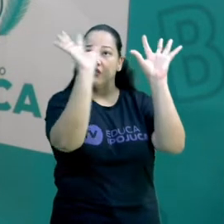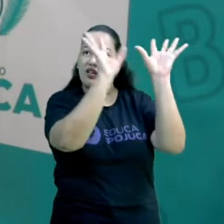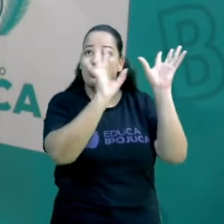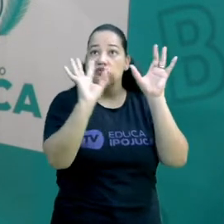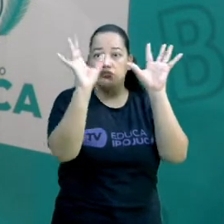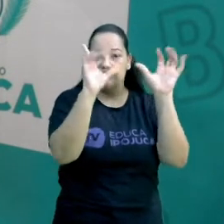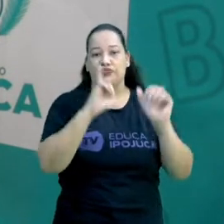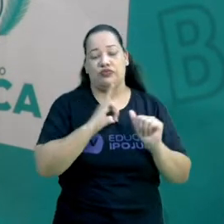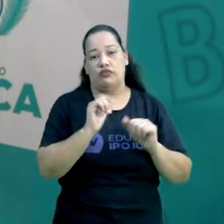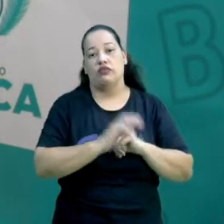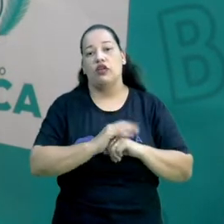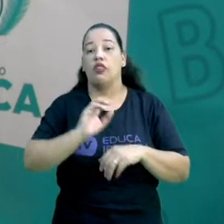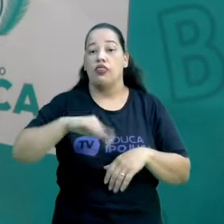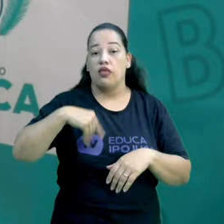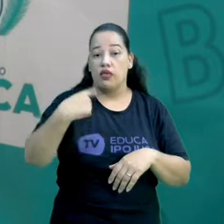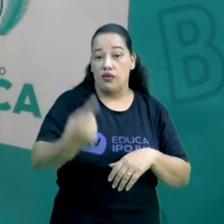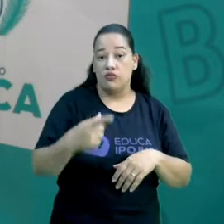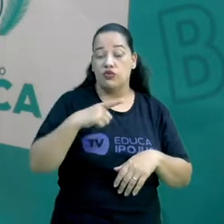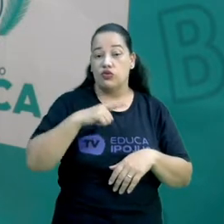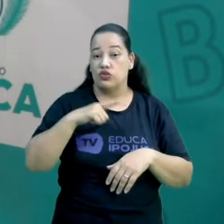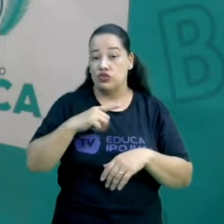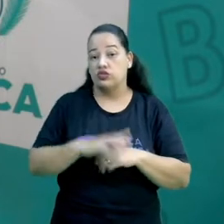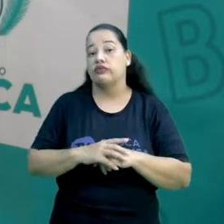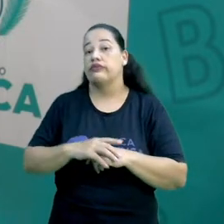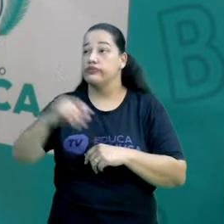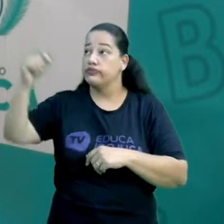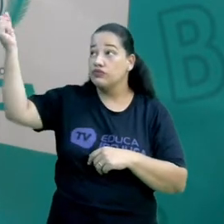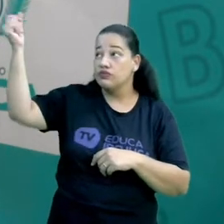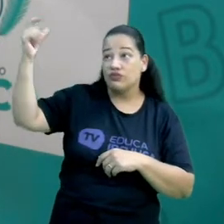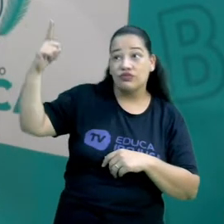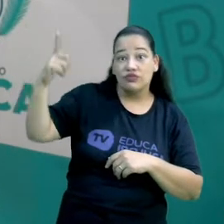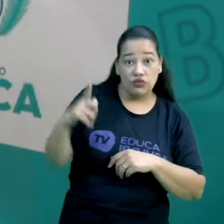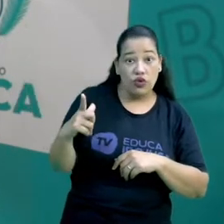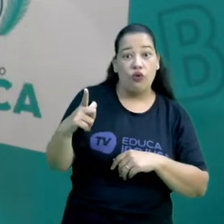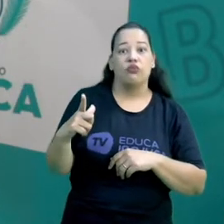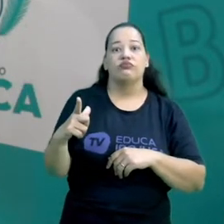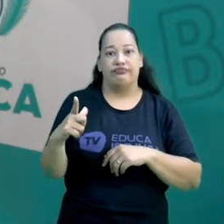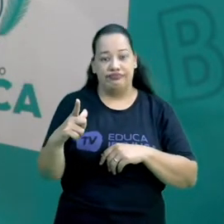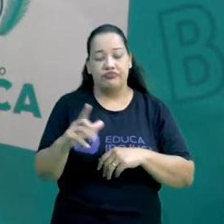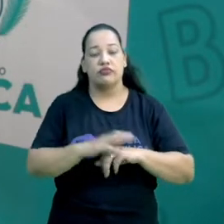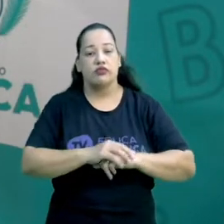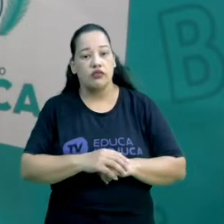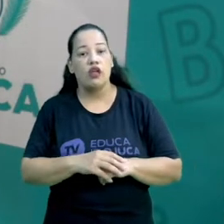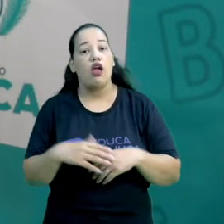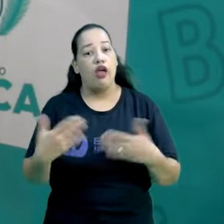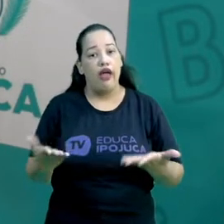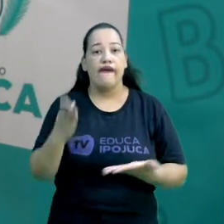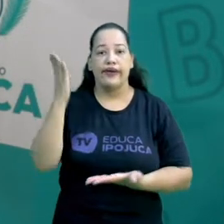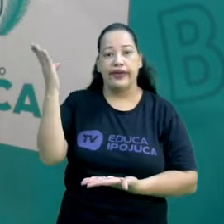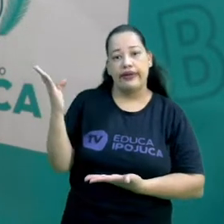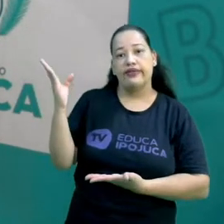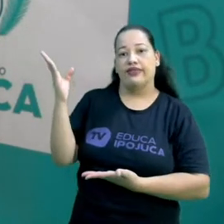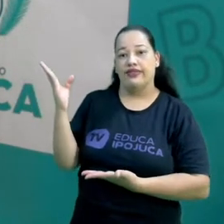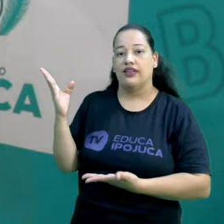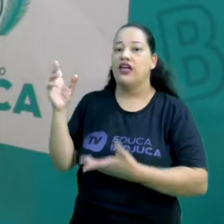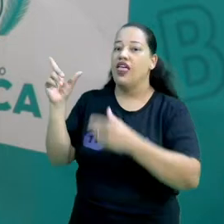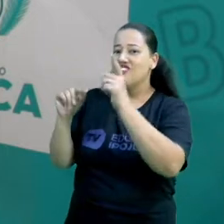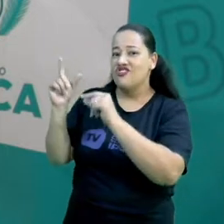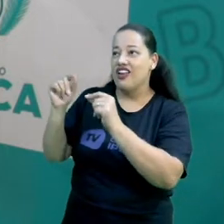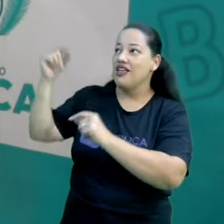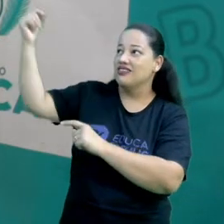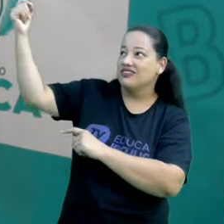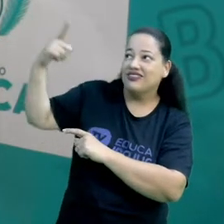anos, nasceu o Sol, que é a estrela do nosso sistema solar, que é ele que permite